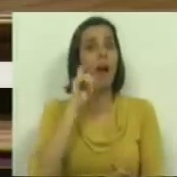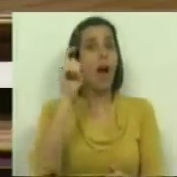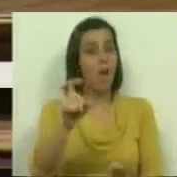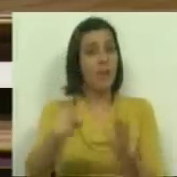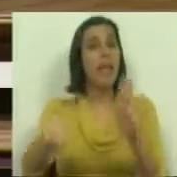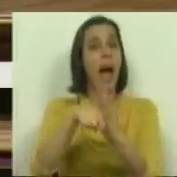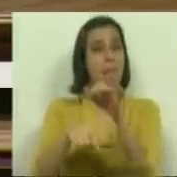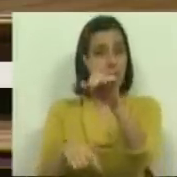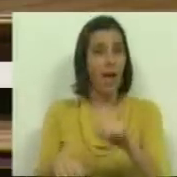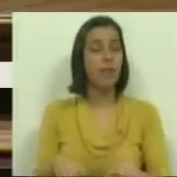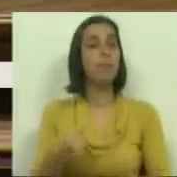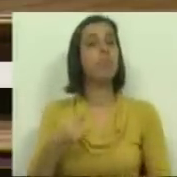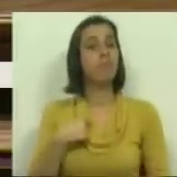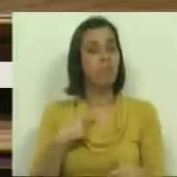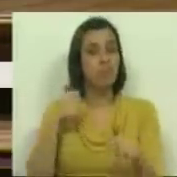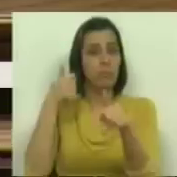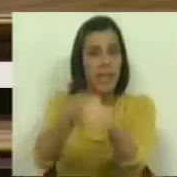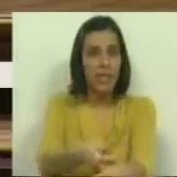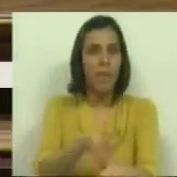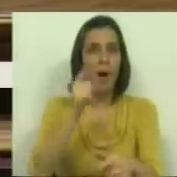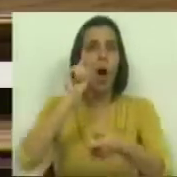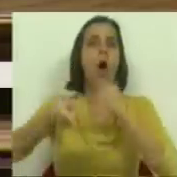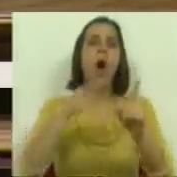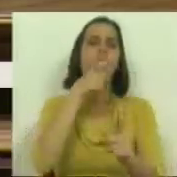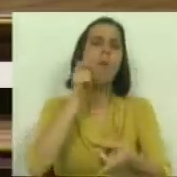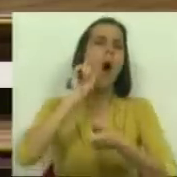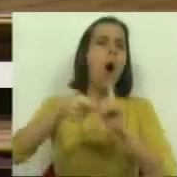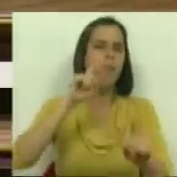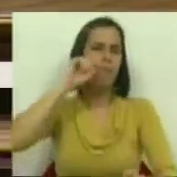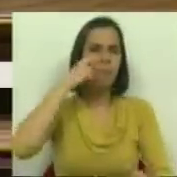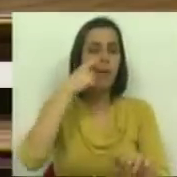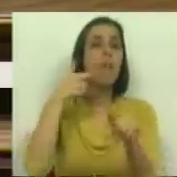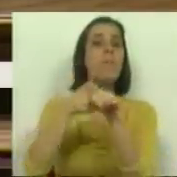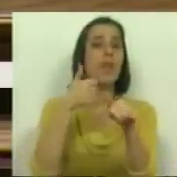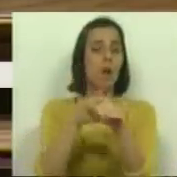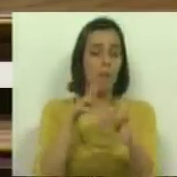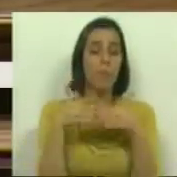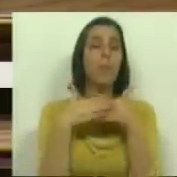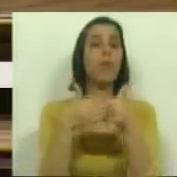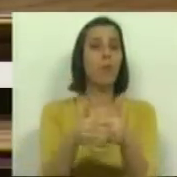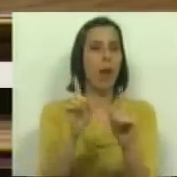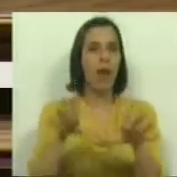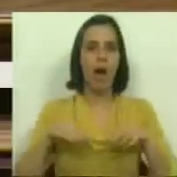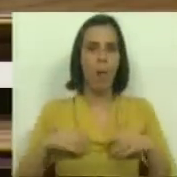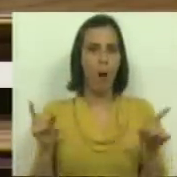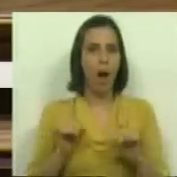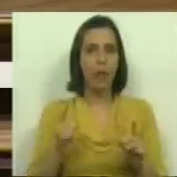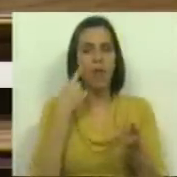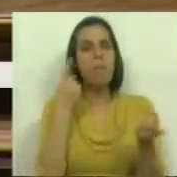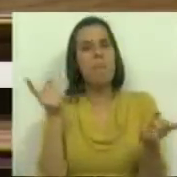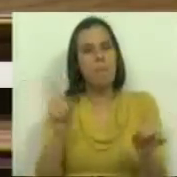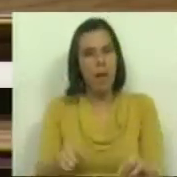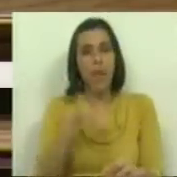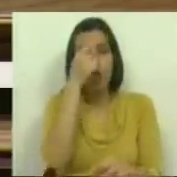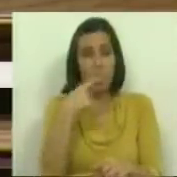fica à ameaça, vamos estar em cima do que são esses compromissos, vamos acompanhar este processo, não aceitaremos que, mais uma vez,